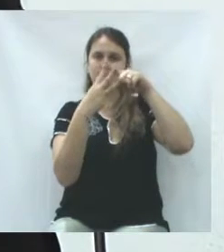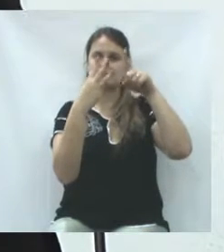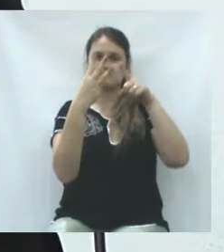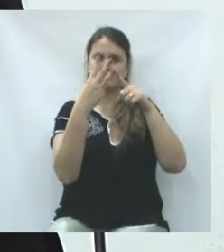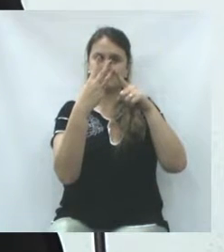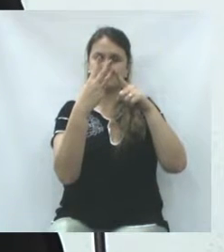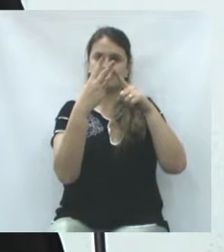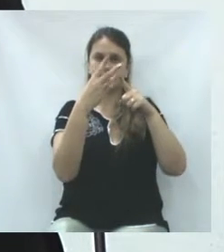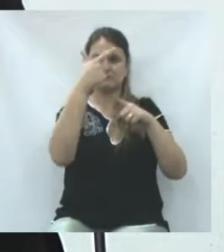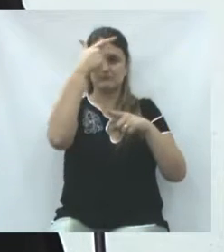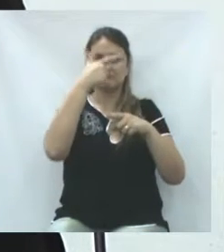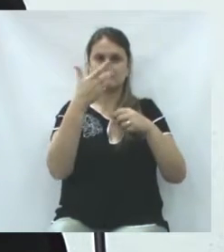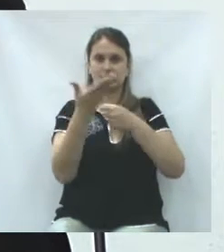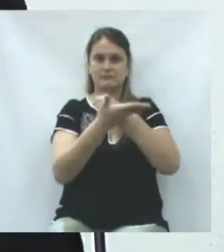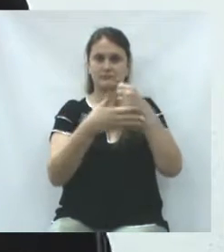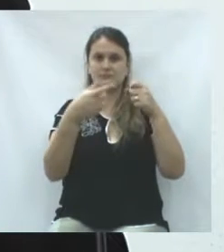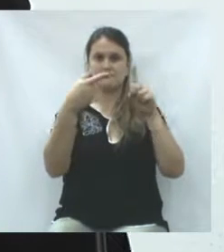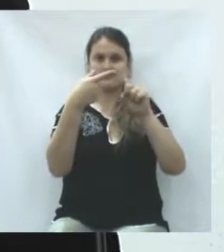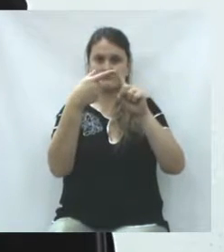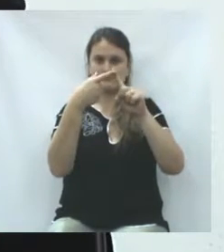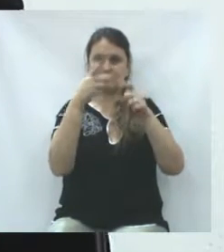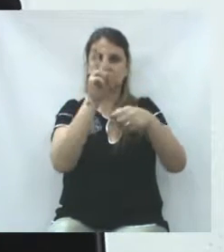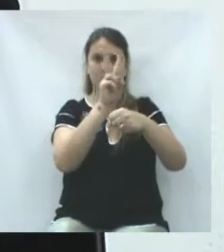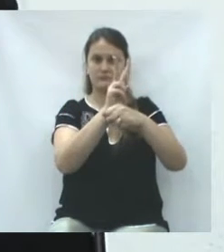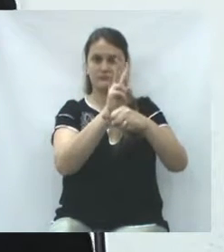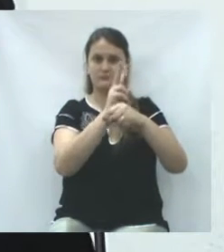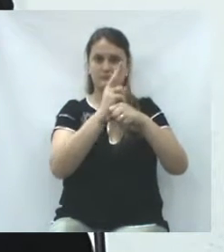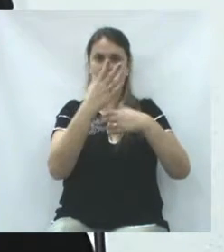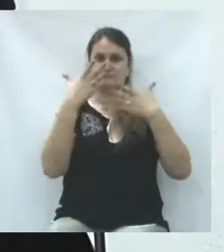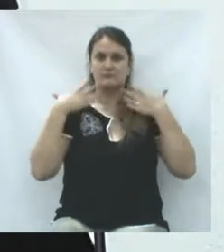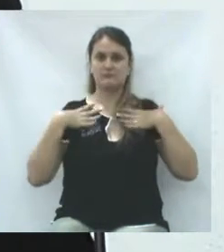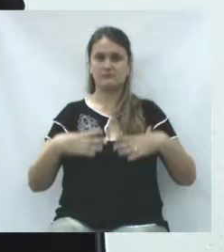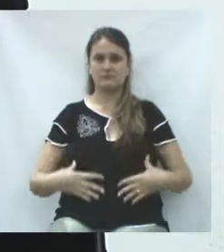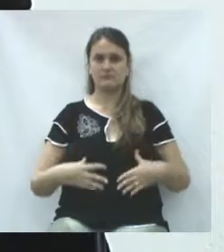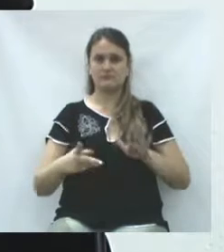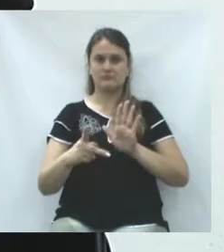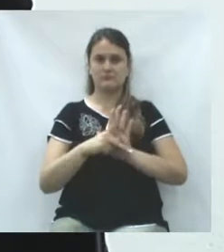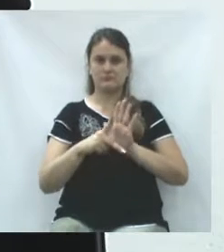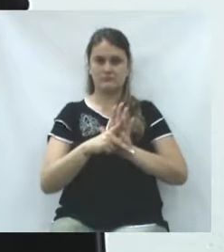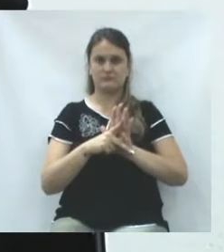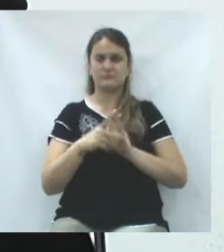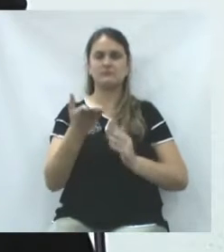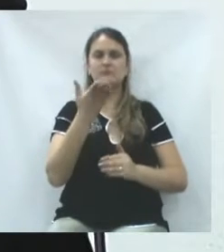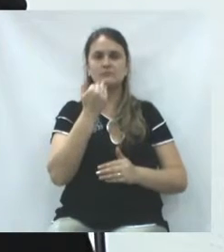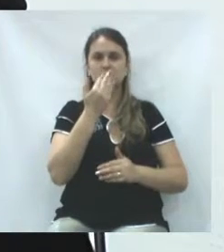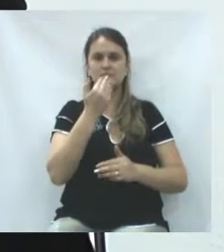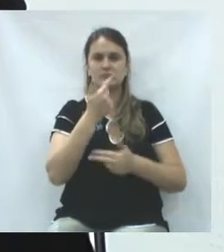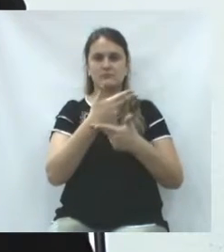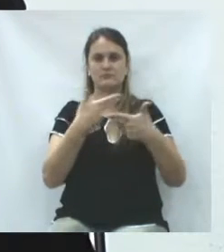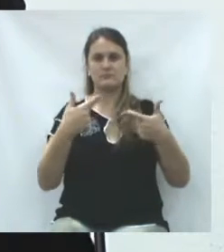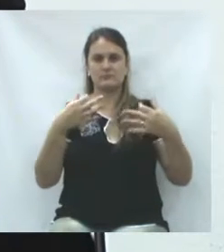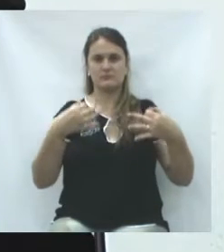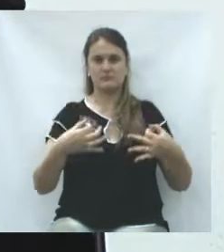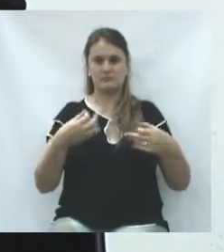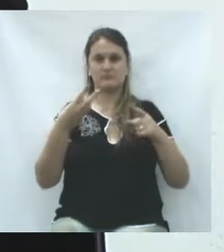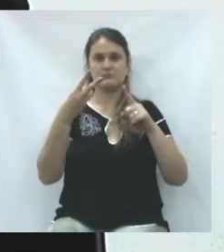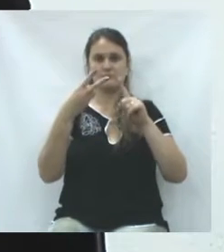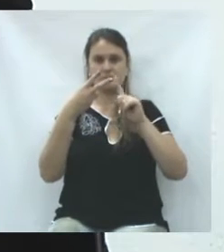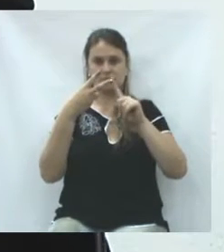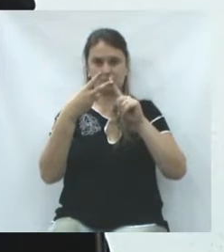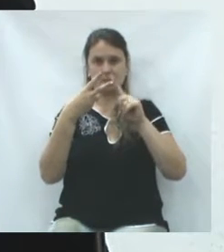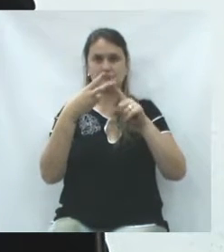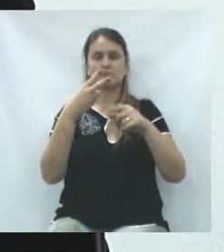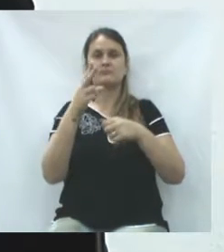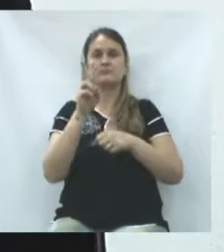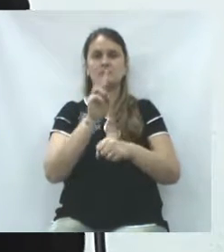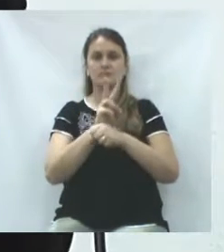pontos, um ser humano, principalmente. Um deles, cuidando do seu corpo, através da sua alimentação. O outro,